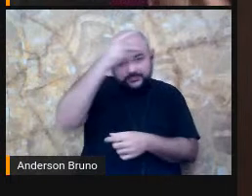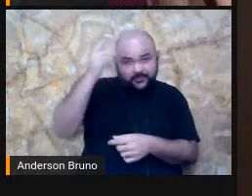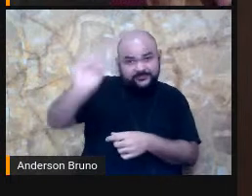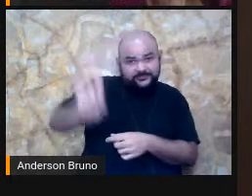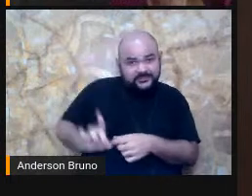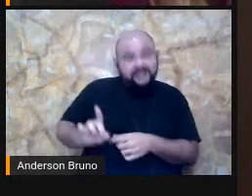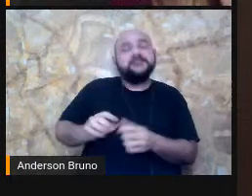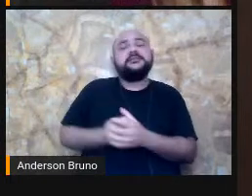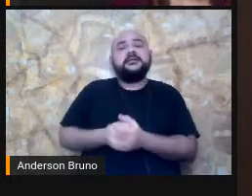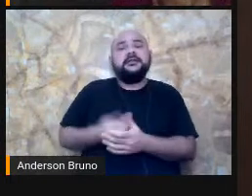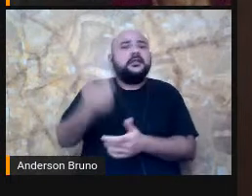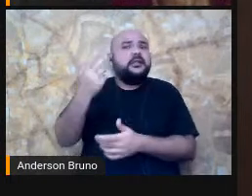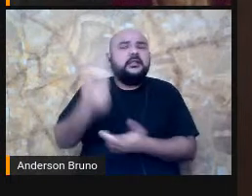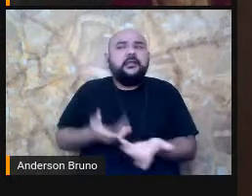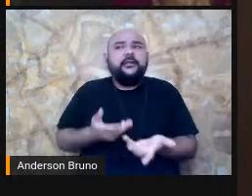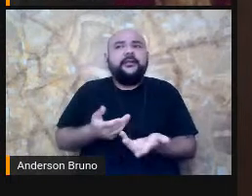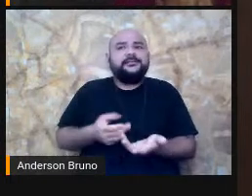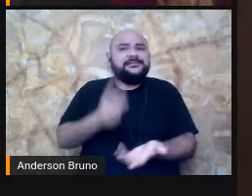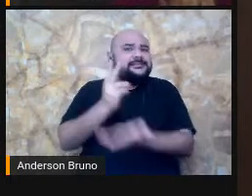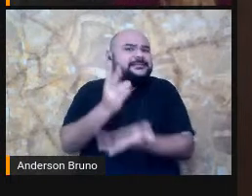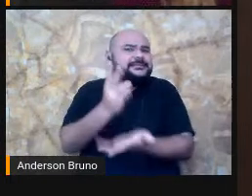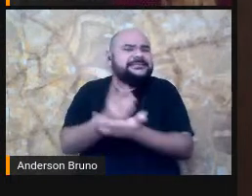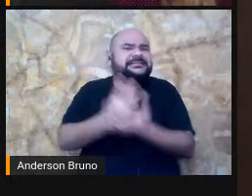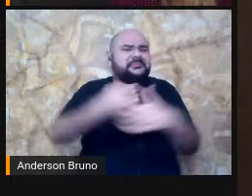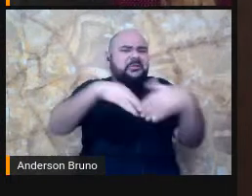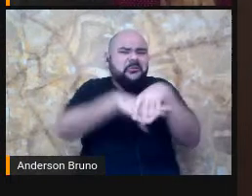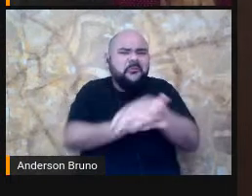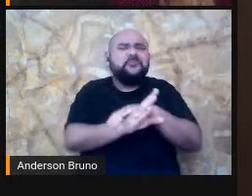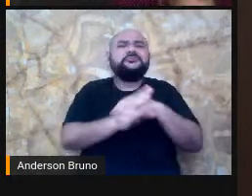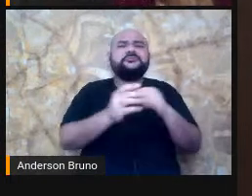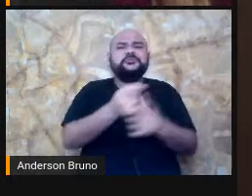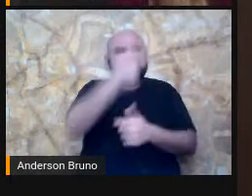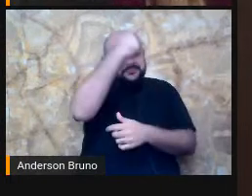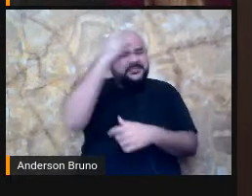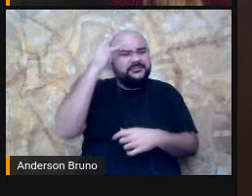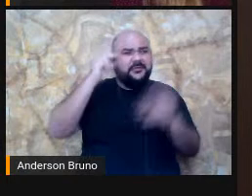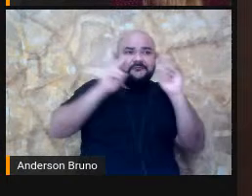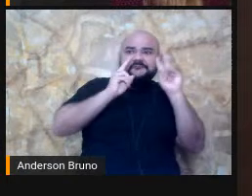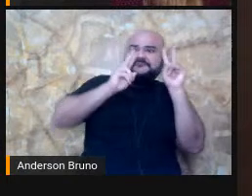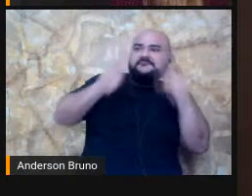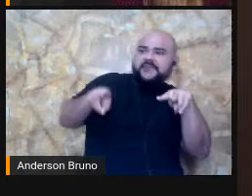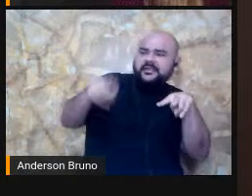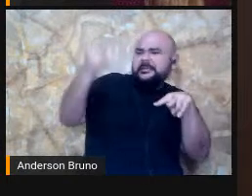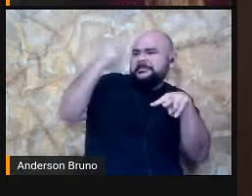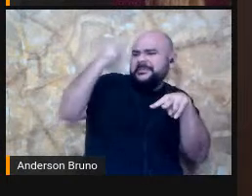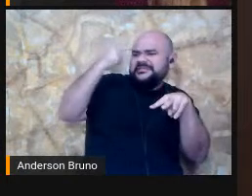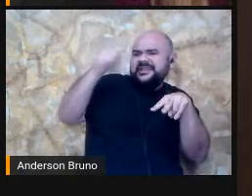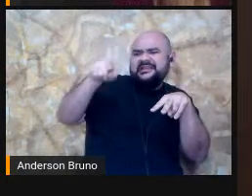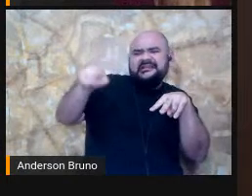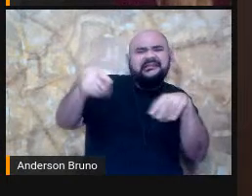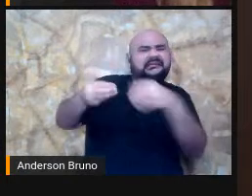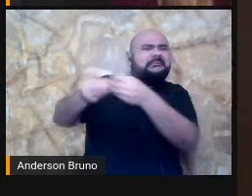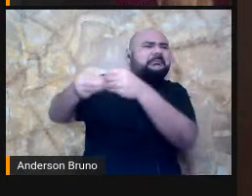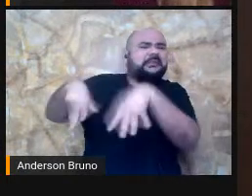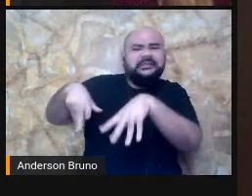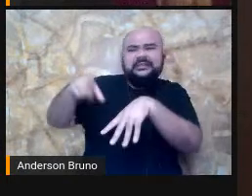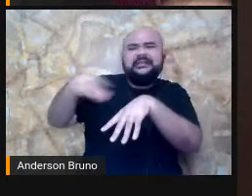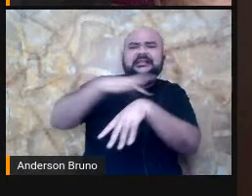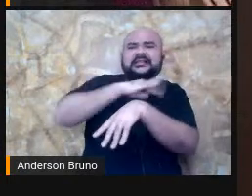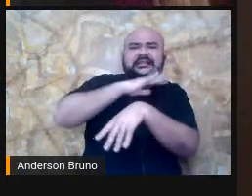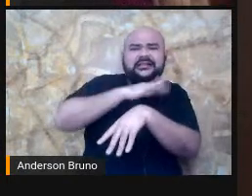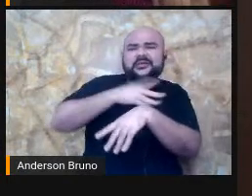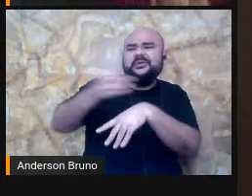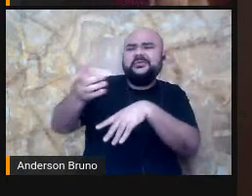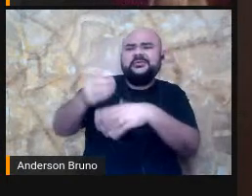comum que as pessoas atribuam qualquer tipo de fracasso à questão da deficiência, como se a deficiência